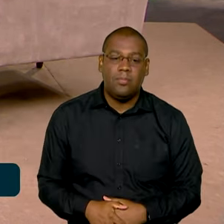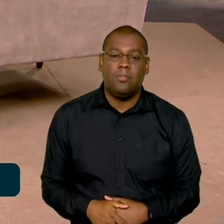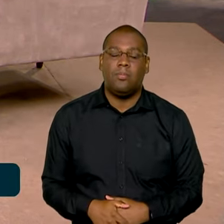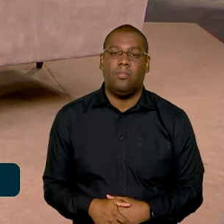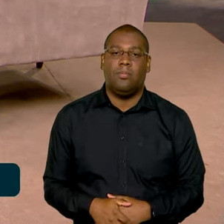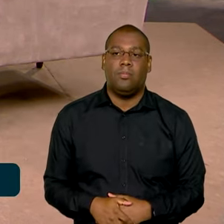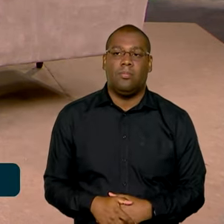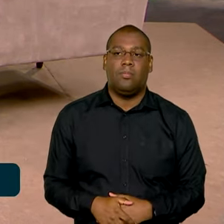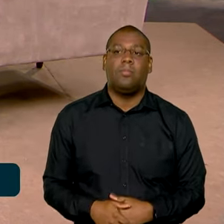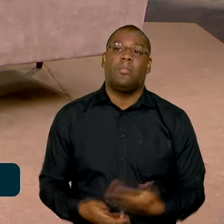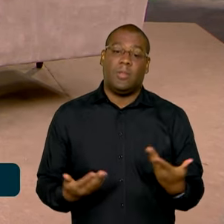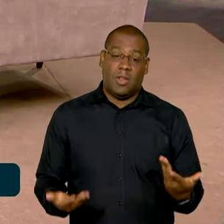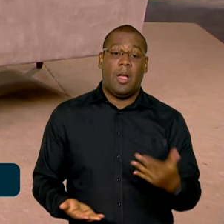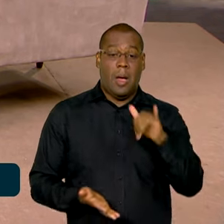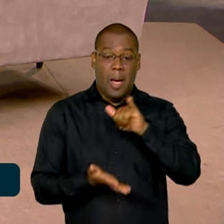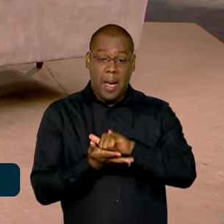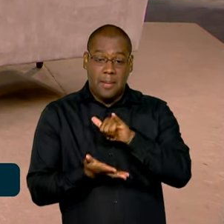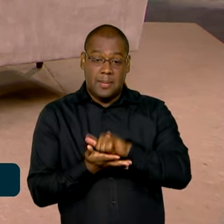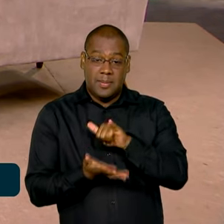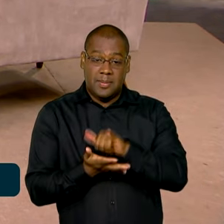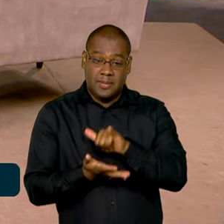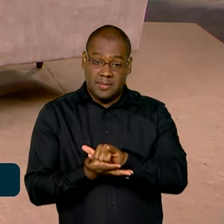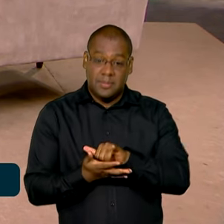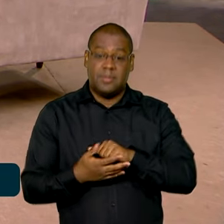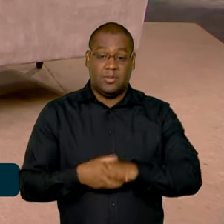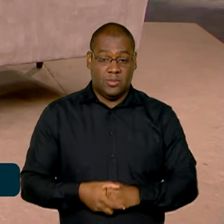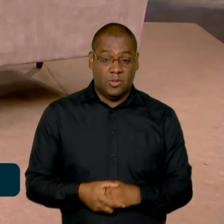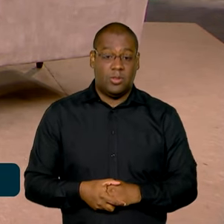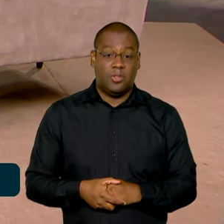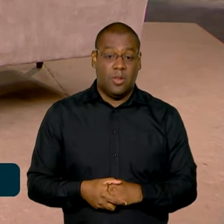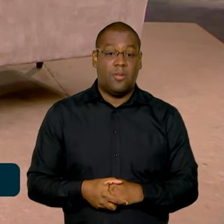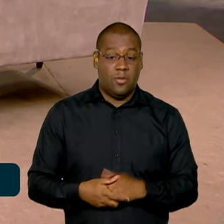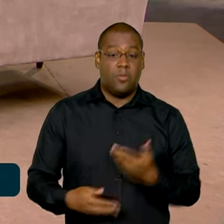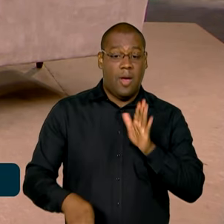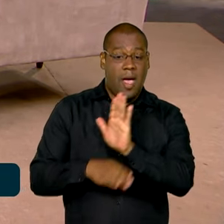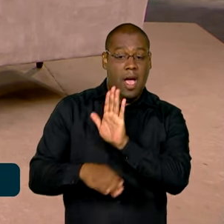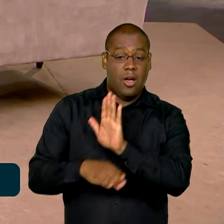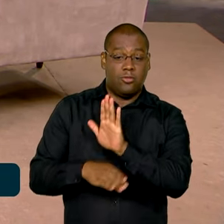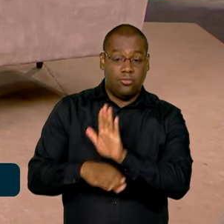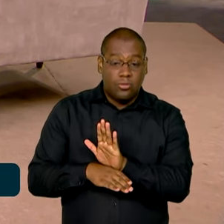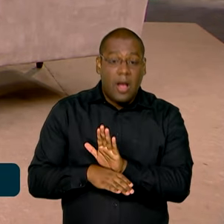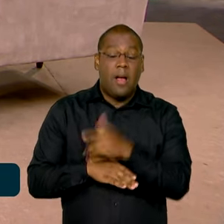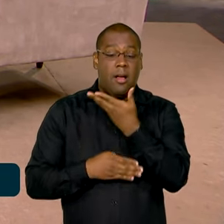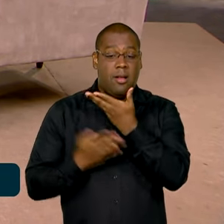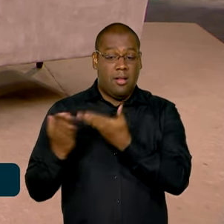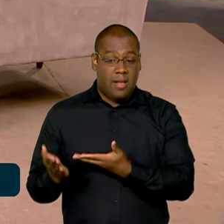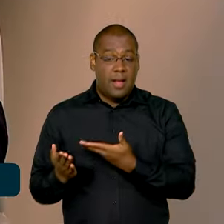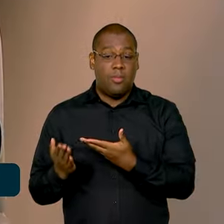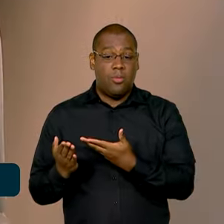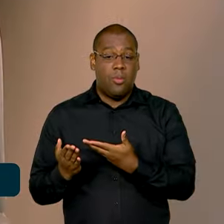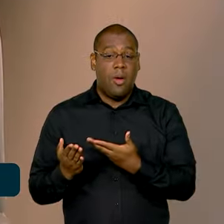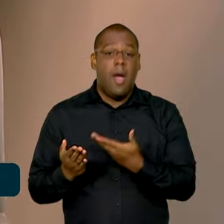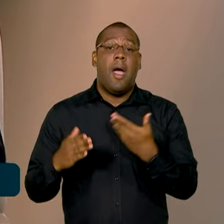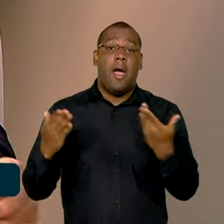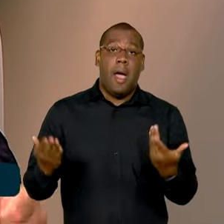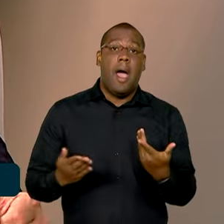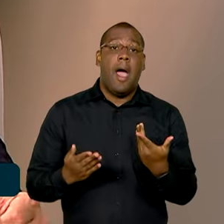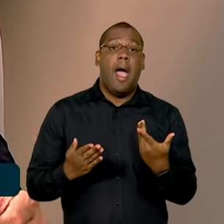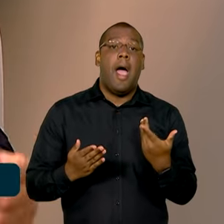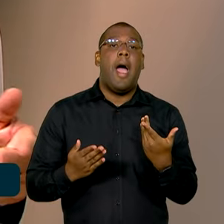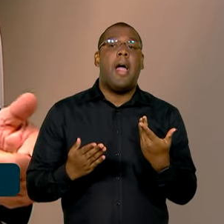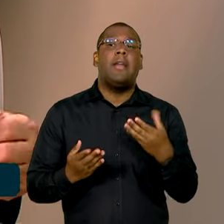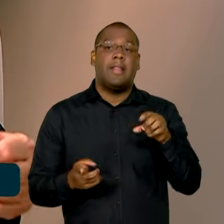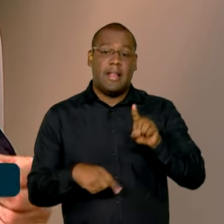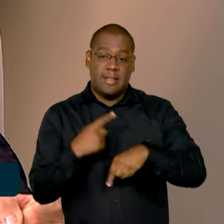precisa de afastamento, ele volta para a economia, volta para a empresa e continua trabalhando. Isso é bom para a produtividade. No modelo antigo, muita